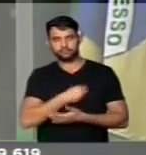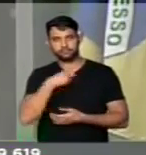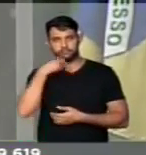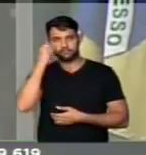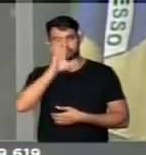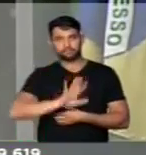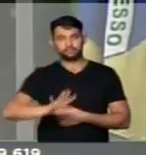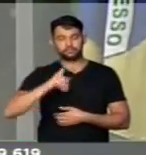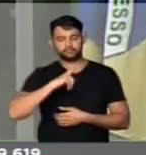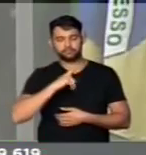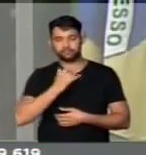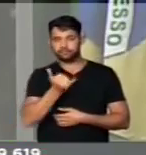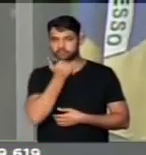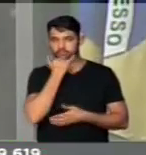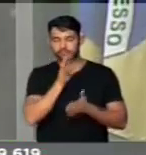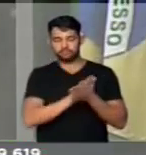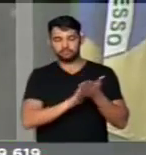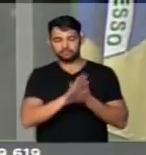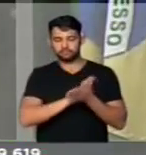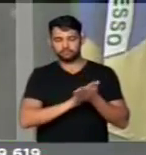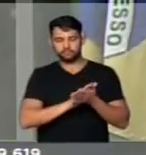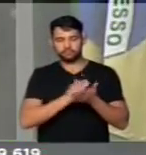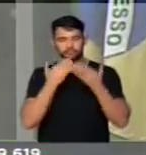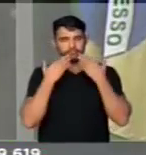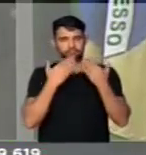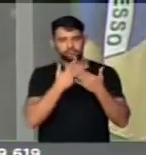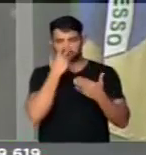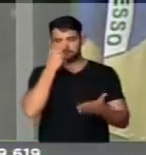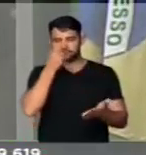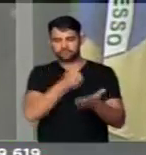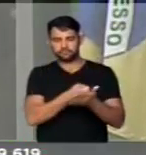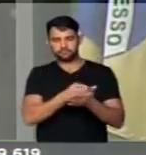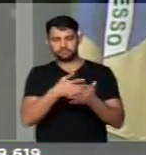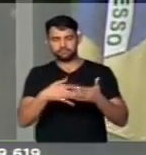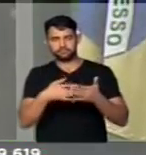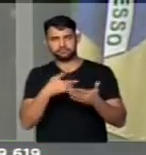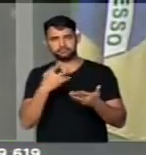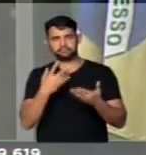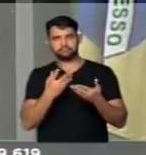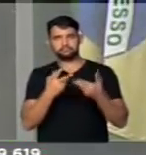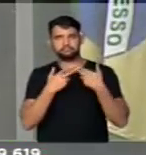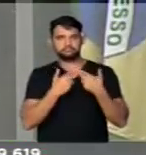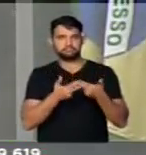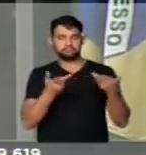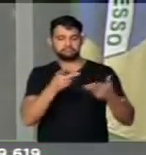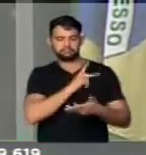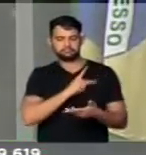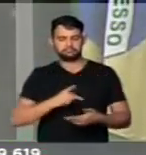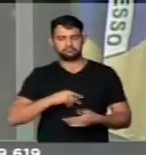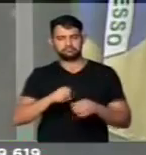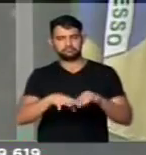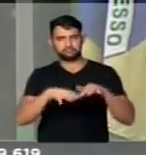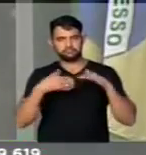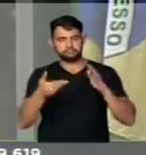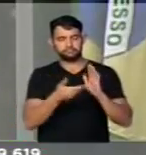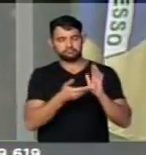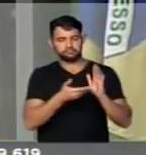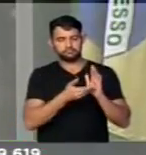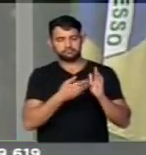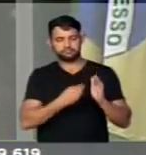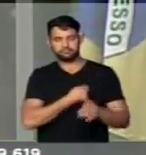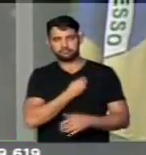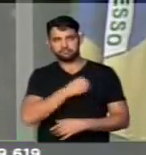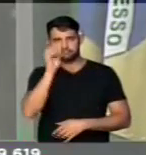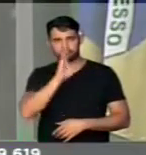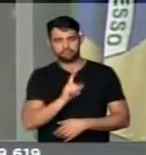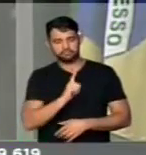porque não se redimiu, não mostra autoridade, coerência, para presidir este Parlamento. Aliás, o